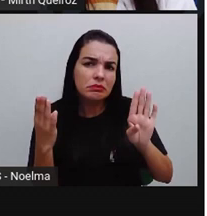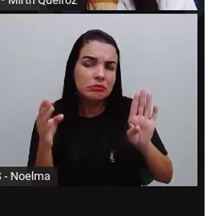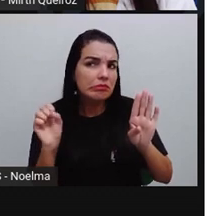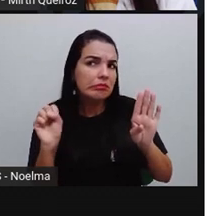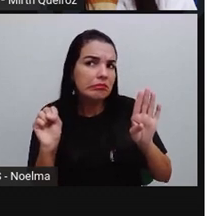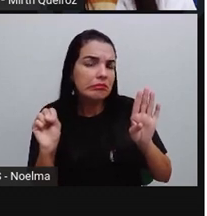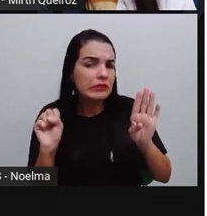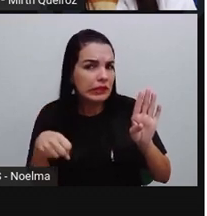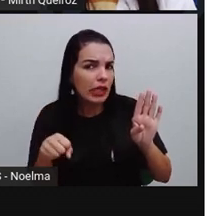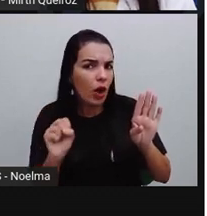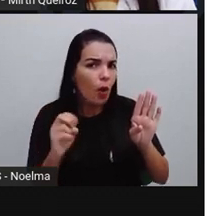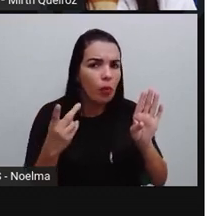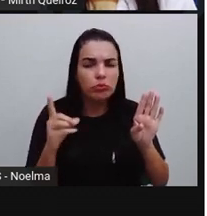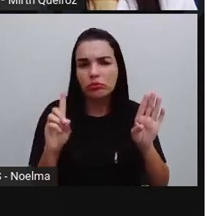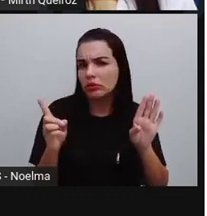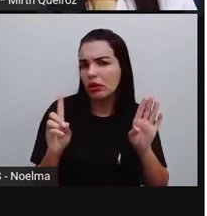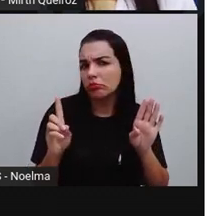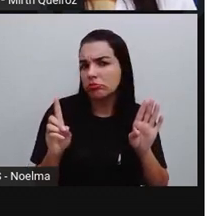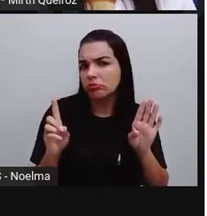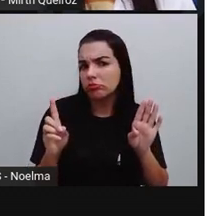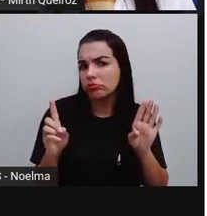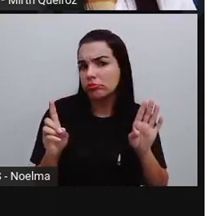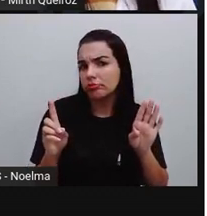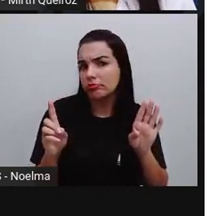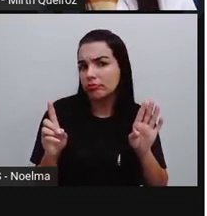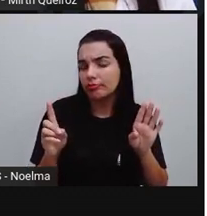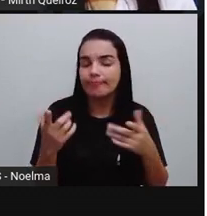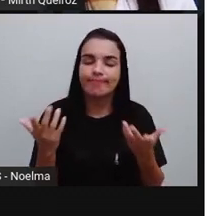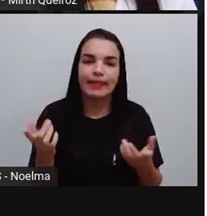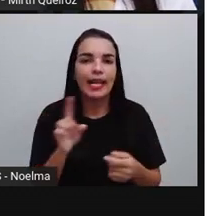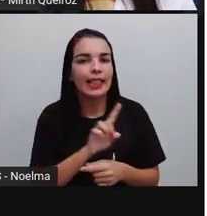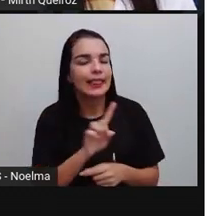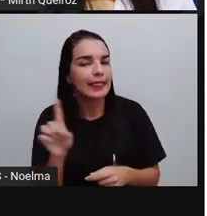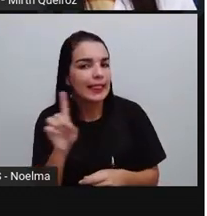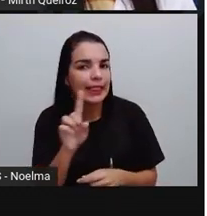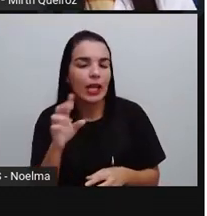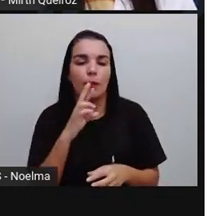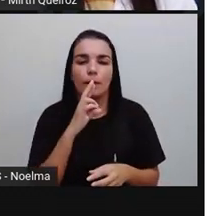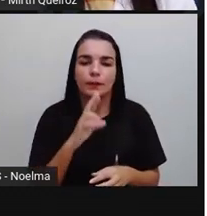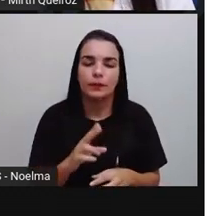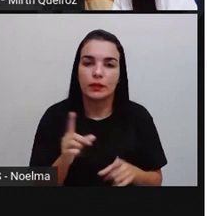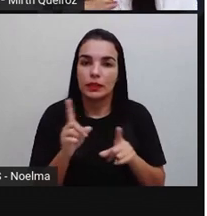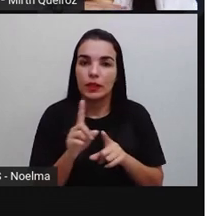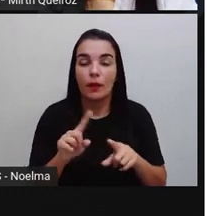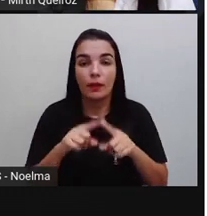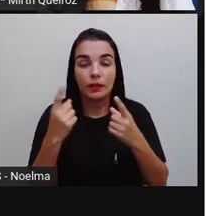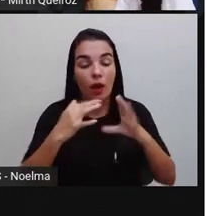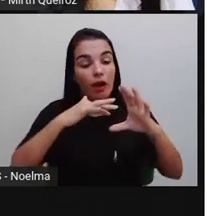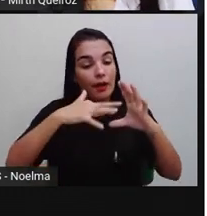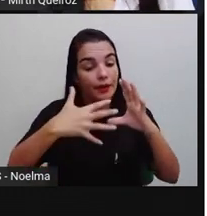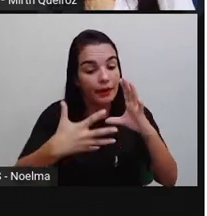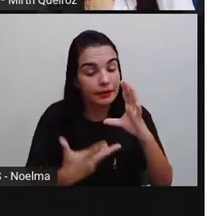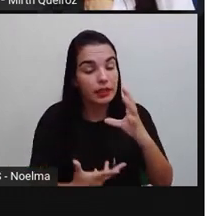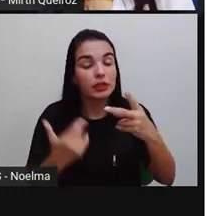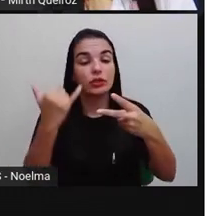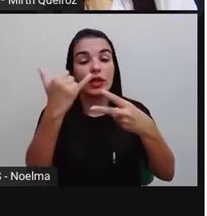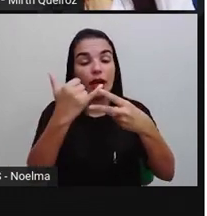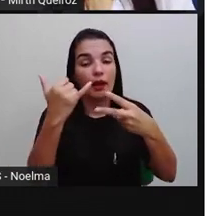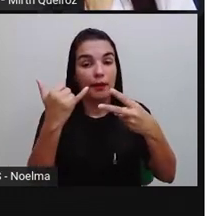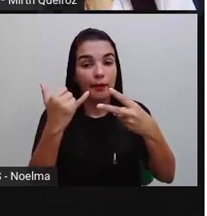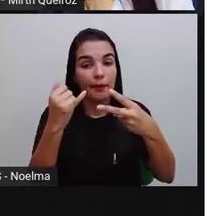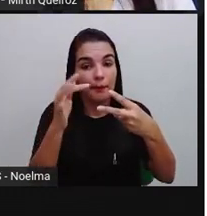a figura pode ser aberta para ser considerada polígono? Não. Então, uma das propriedades nós já